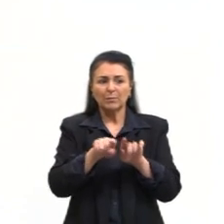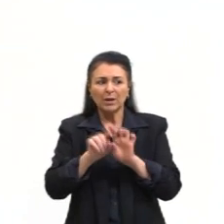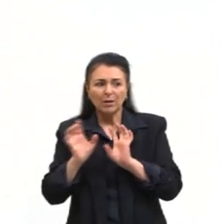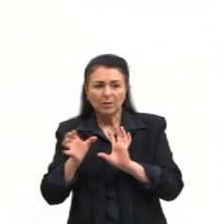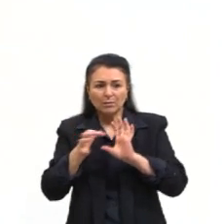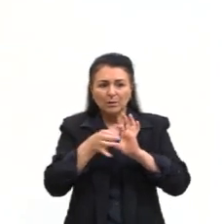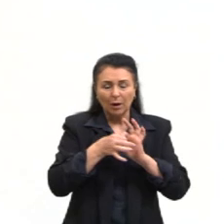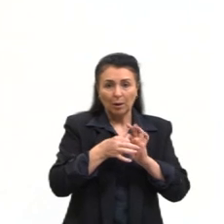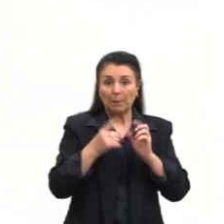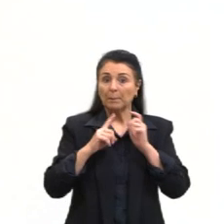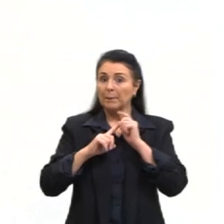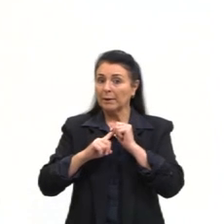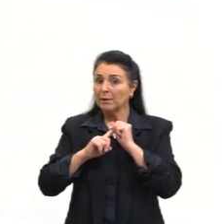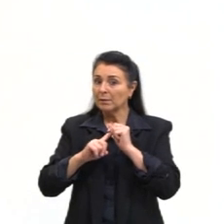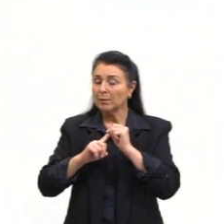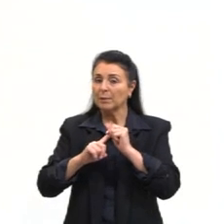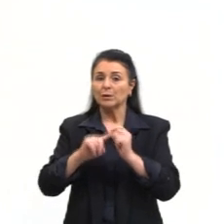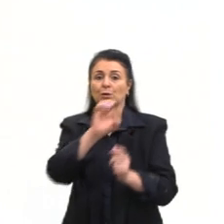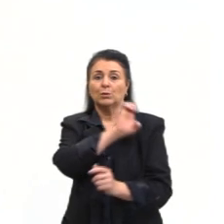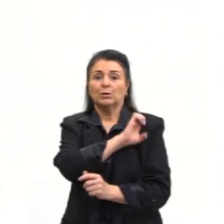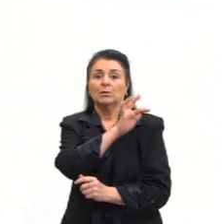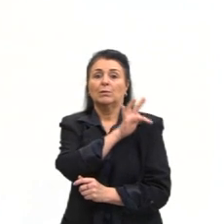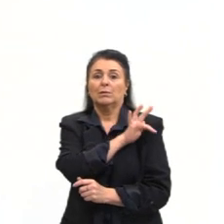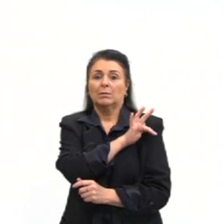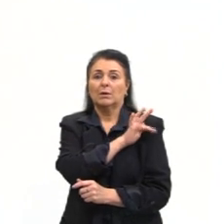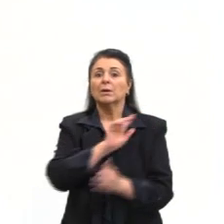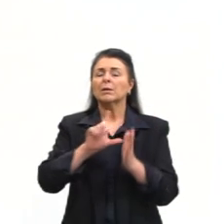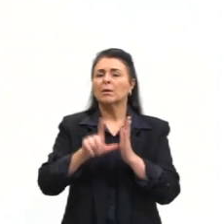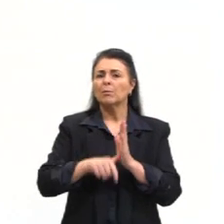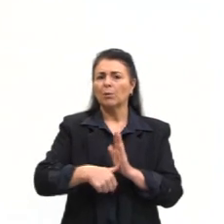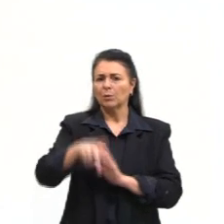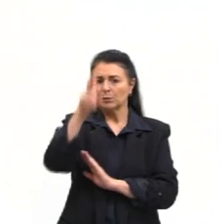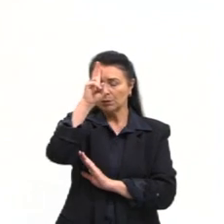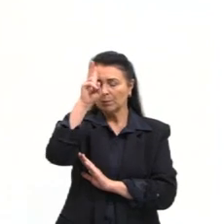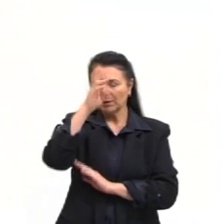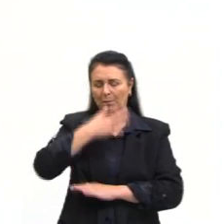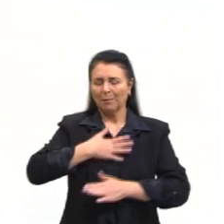no ensino fundamental, no ensino médio depois, e isso vai ser mais tranquilo.